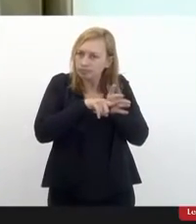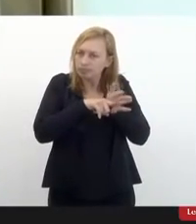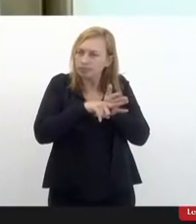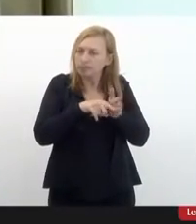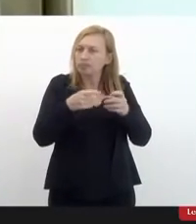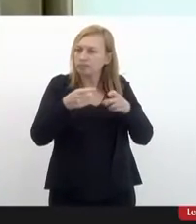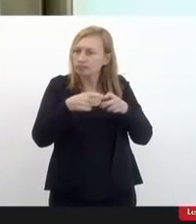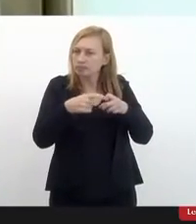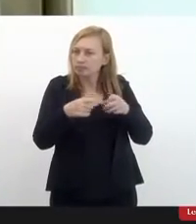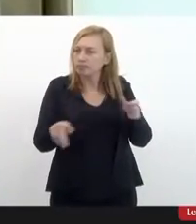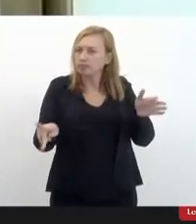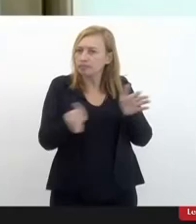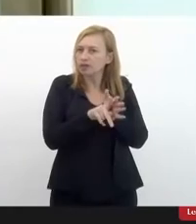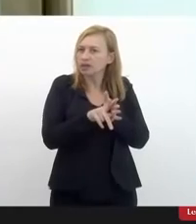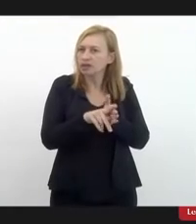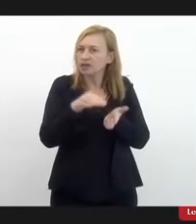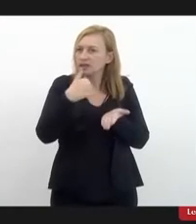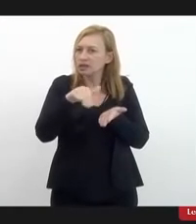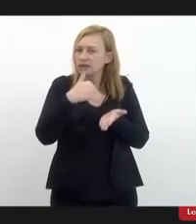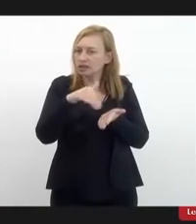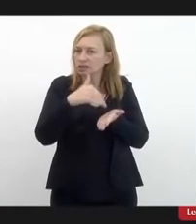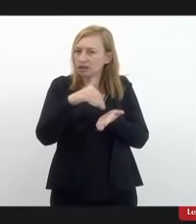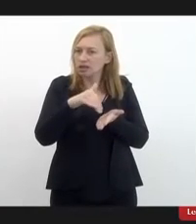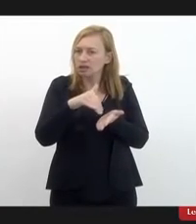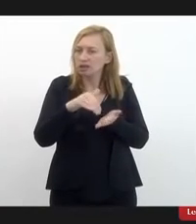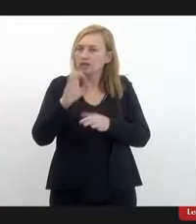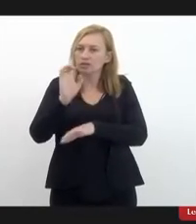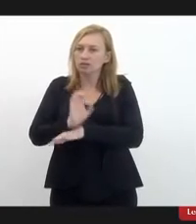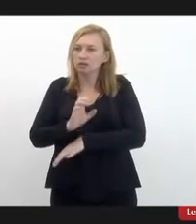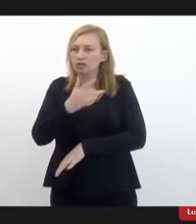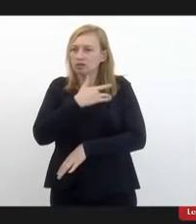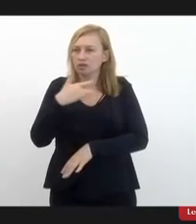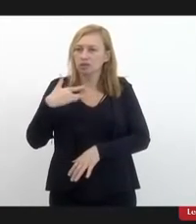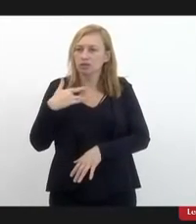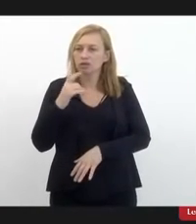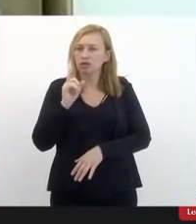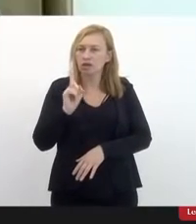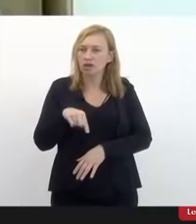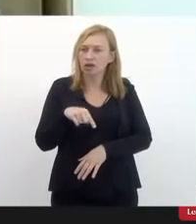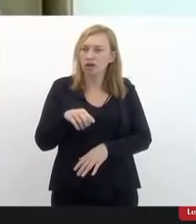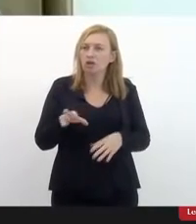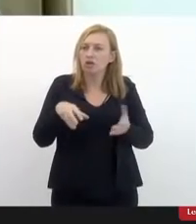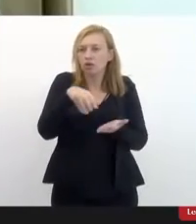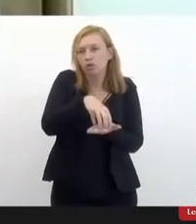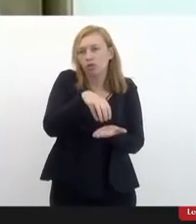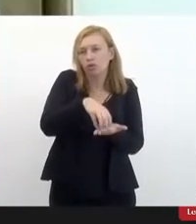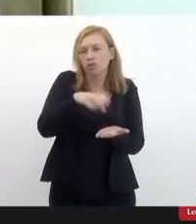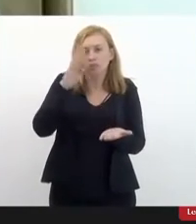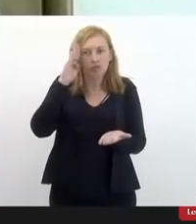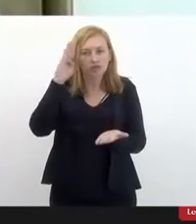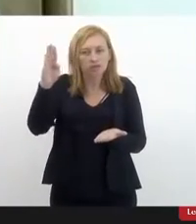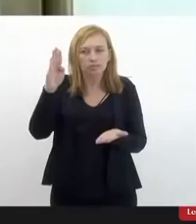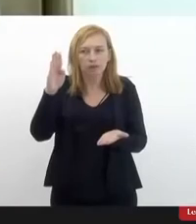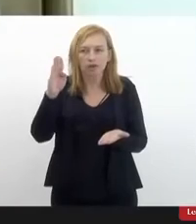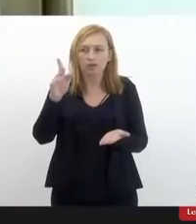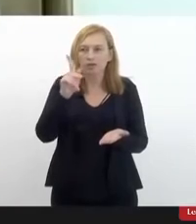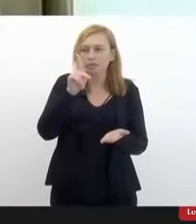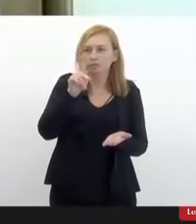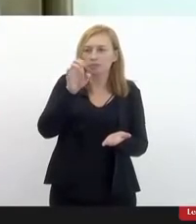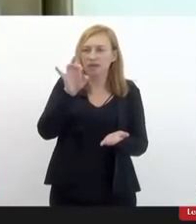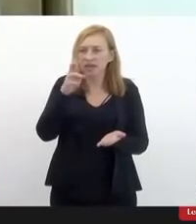que pertence à Secretaria de Estado da URSS, e é o órgão oficial de perícia do Estado.